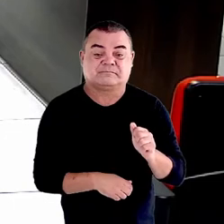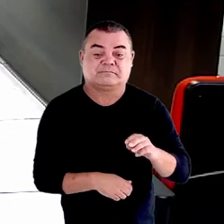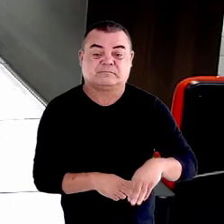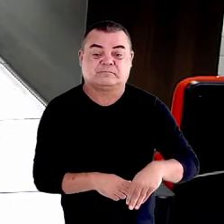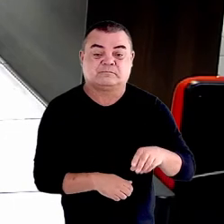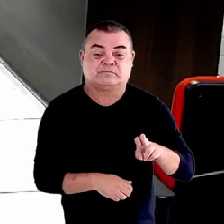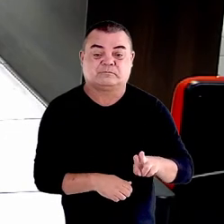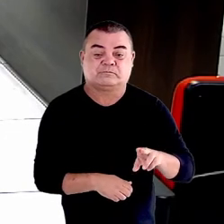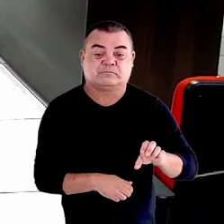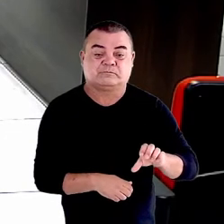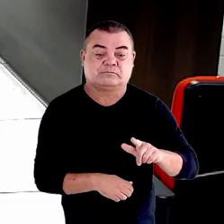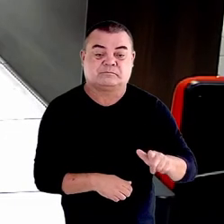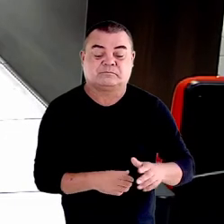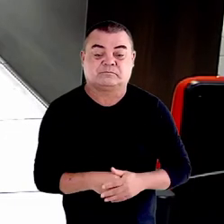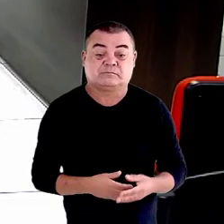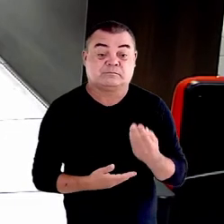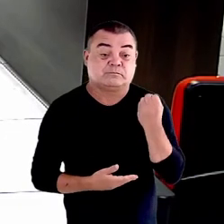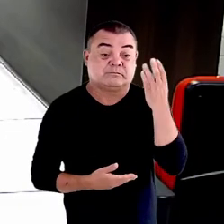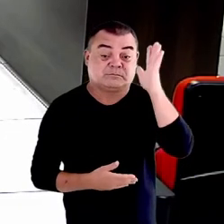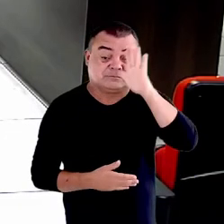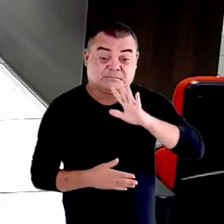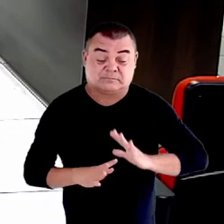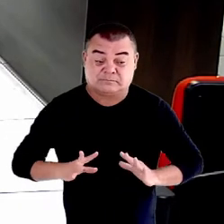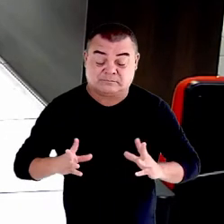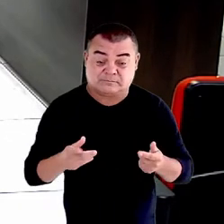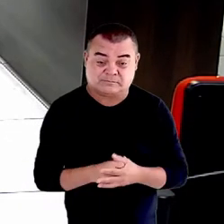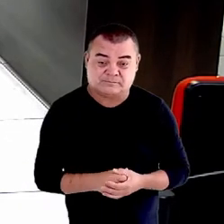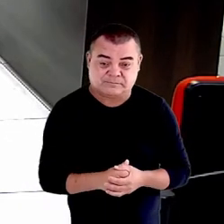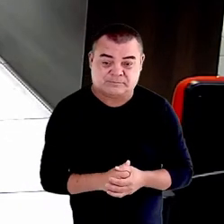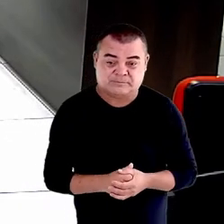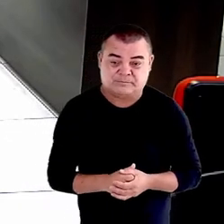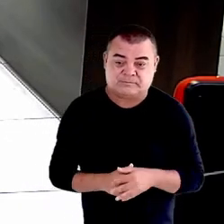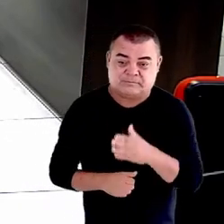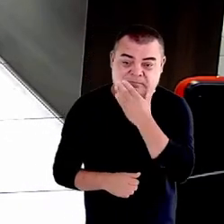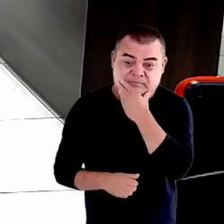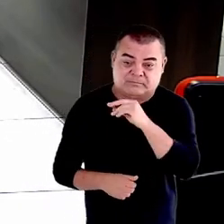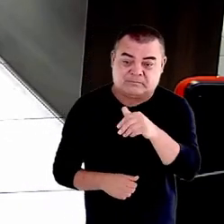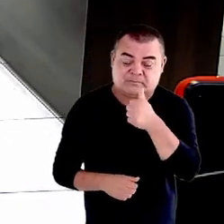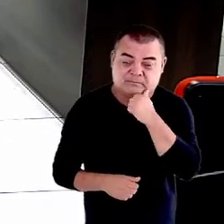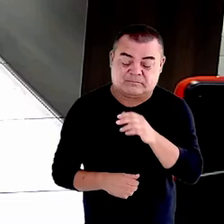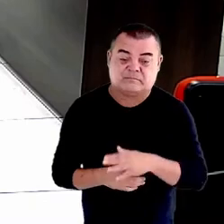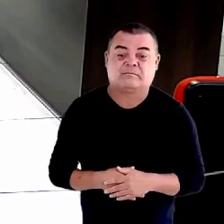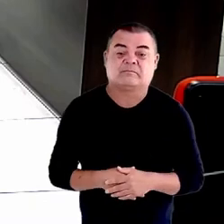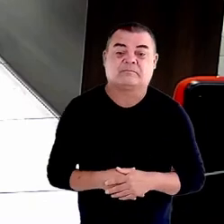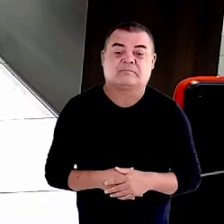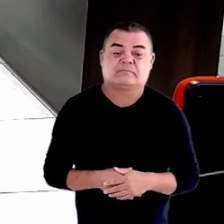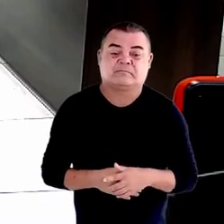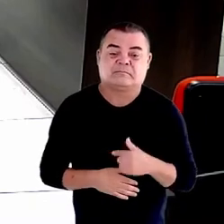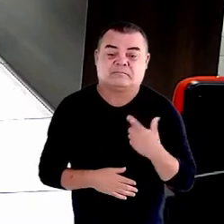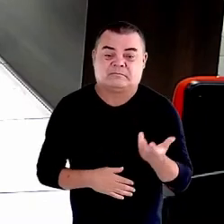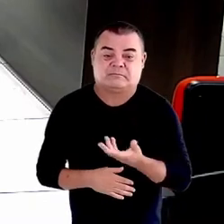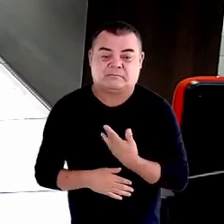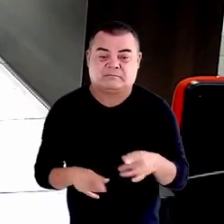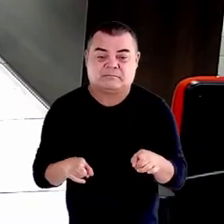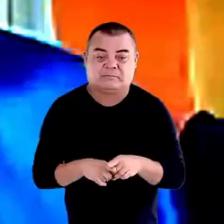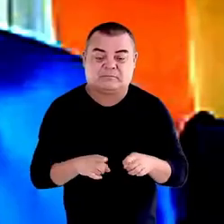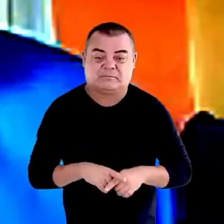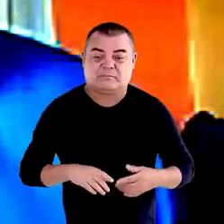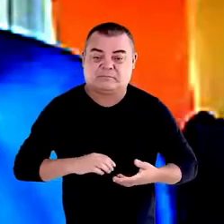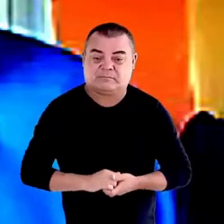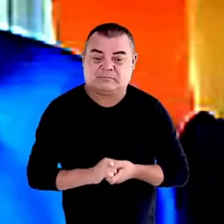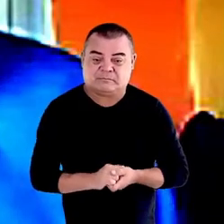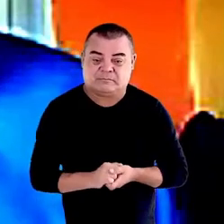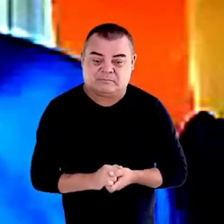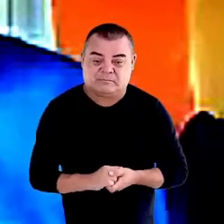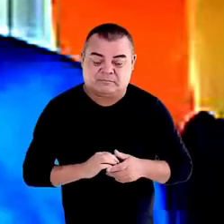Boa tarde para todo mundo, senhoras e senhoras. Eu queria também cumprimentar todos